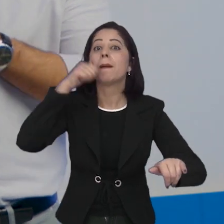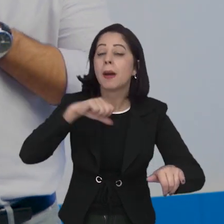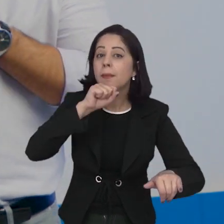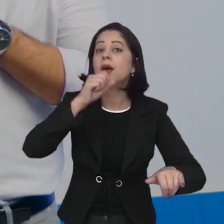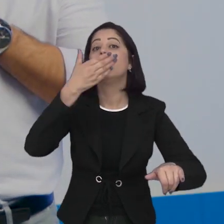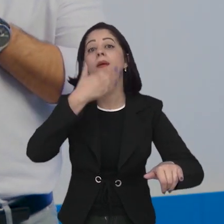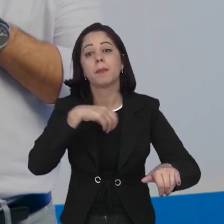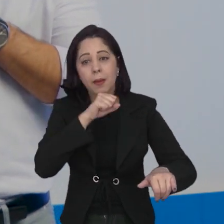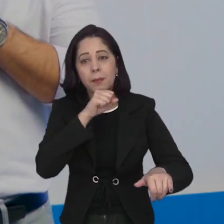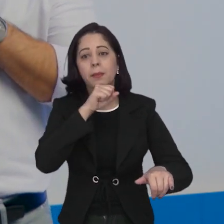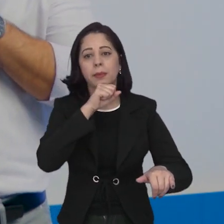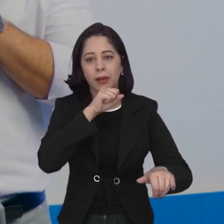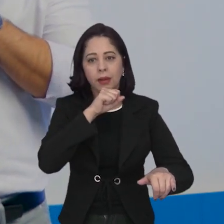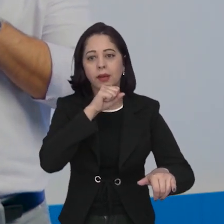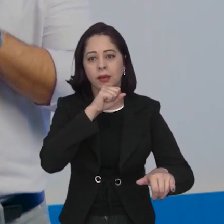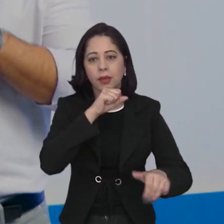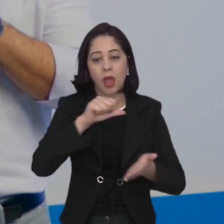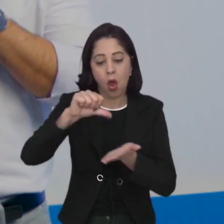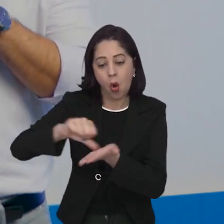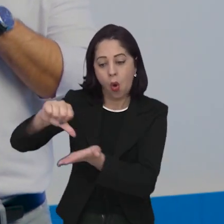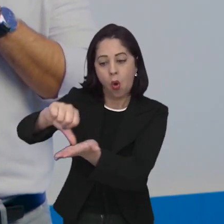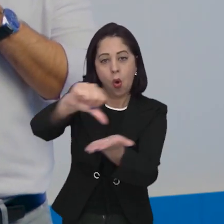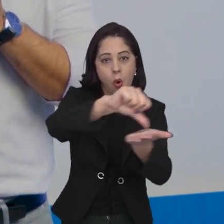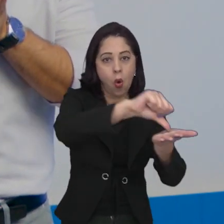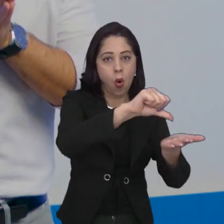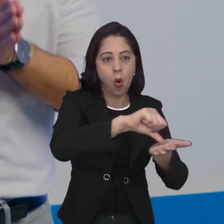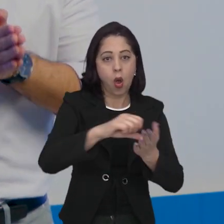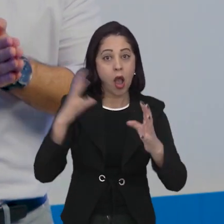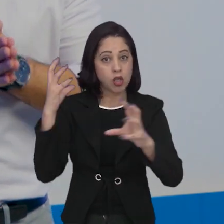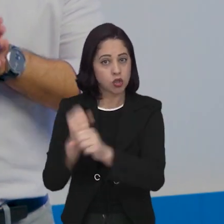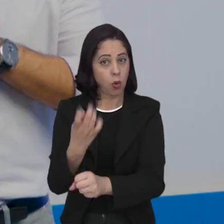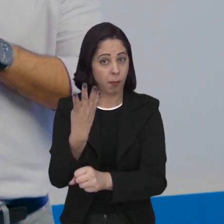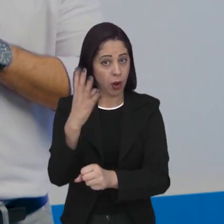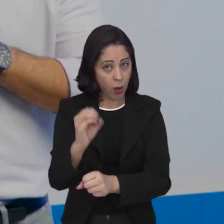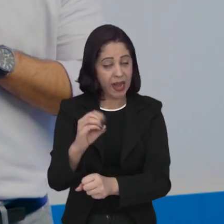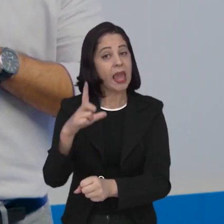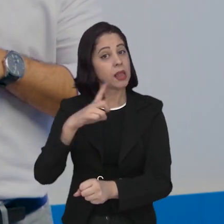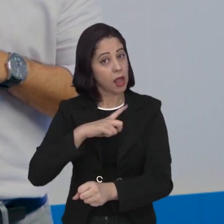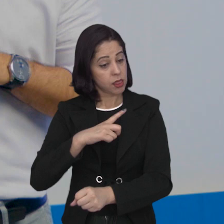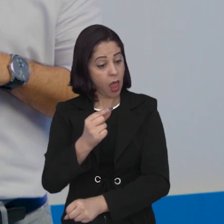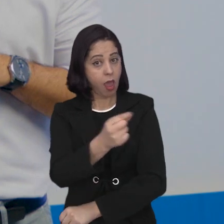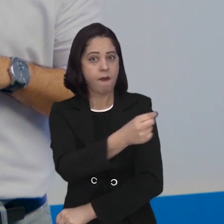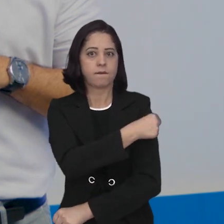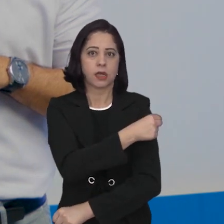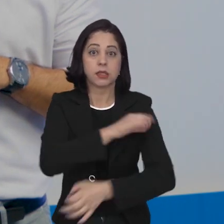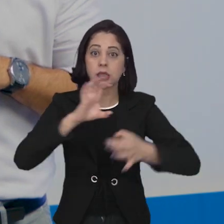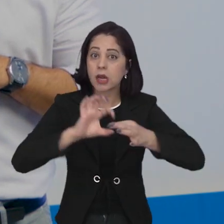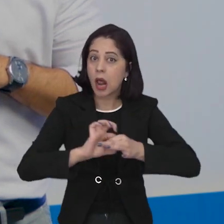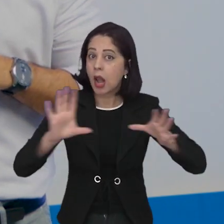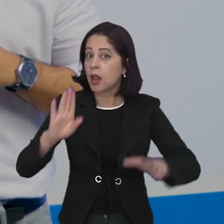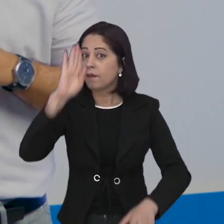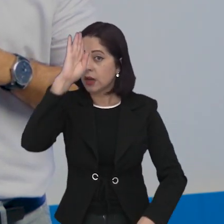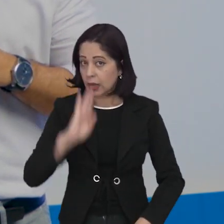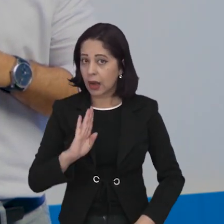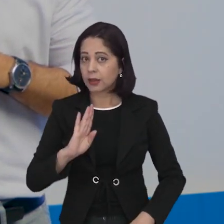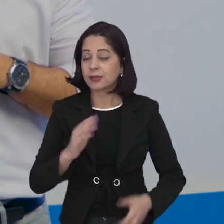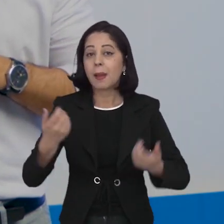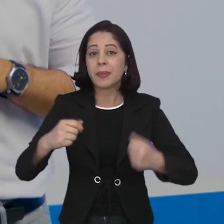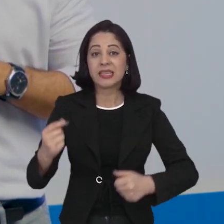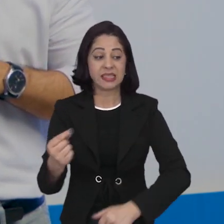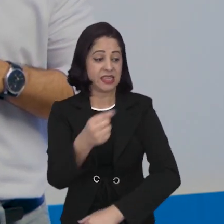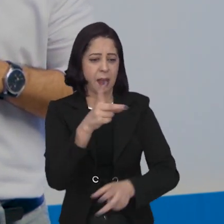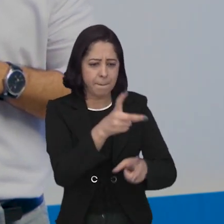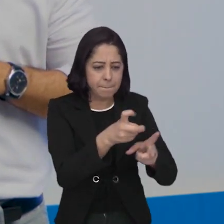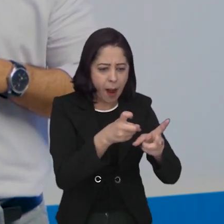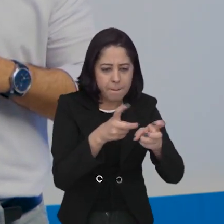viu, para os pais, a campanha está sendo realizada em todas as 40 UBS, além das unidades avançadas. A meta é imunizar 90%